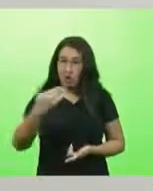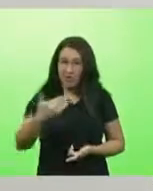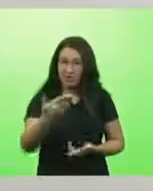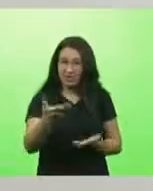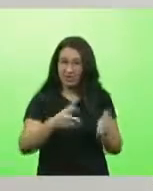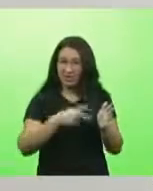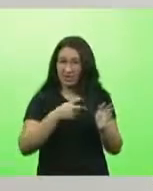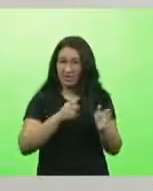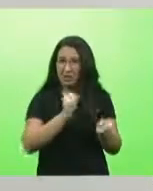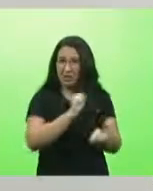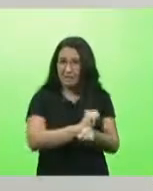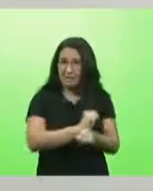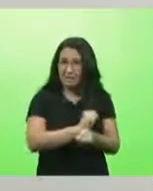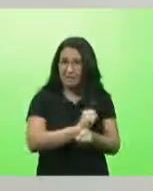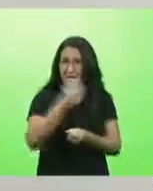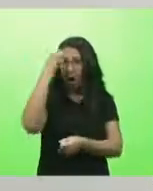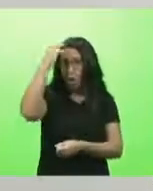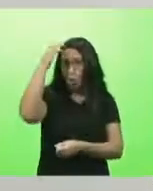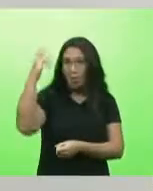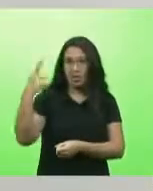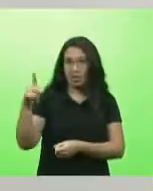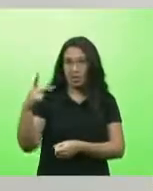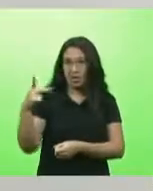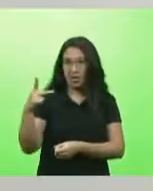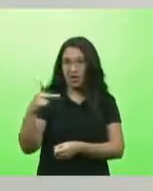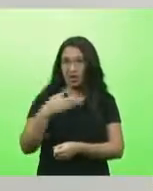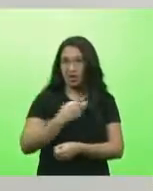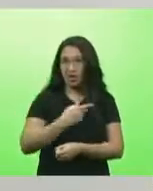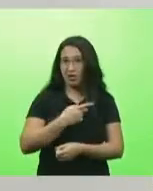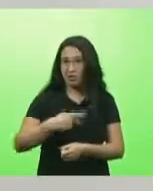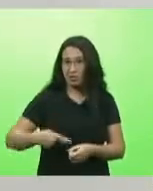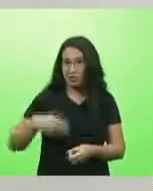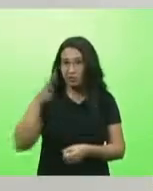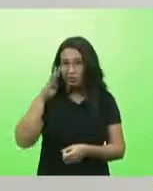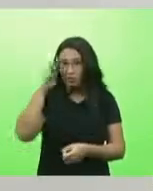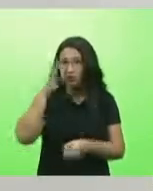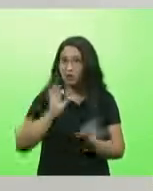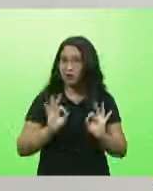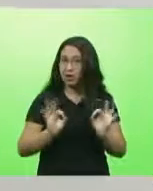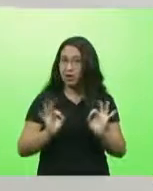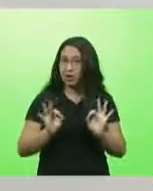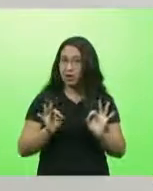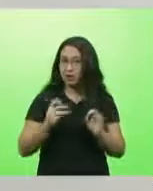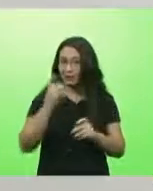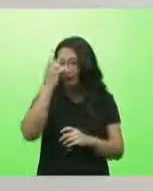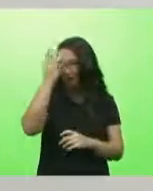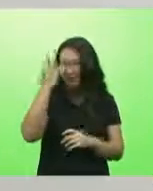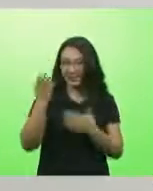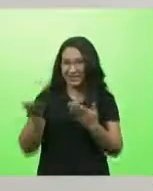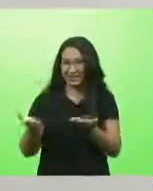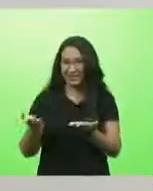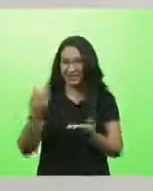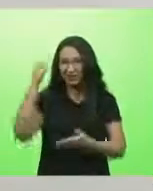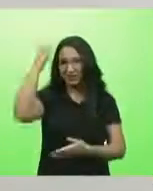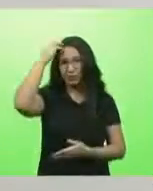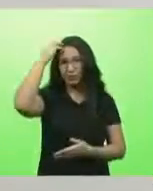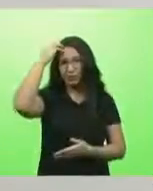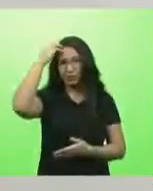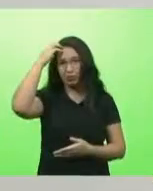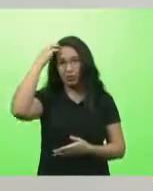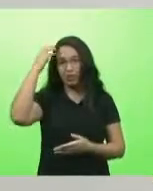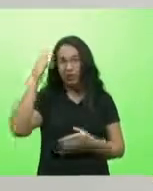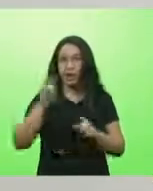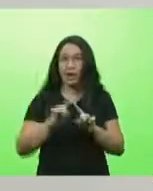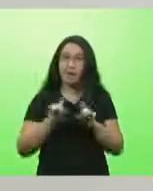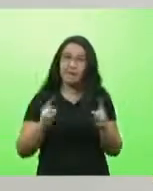colocar culpa no presidente. É fácil colocar a culpa em presidente. O presidente está zerando quase tudo. Agora, também, o